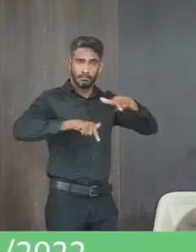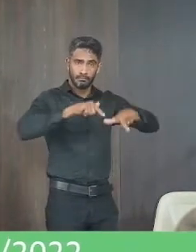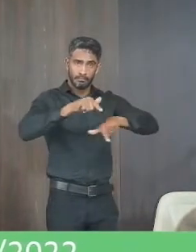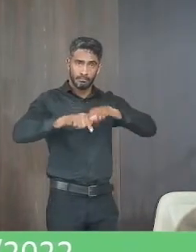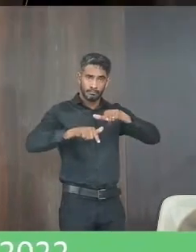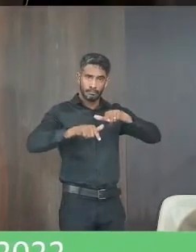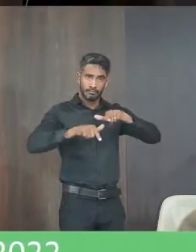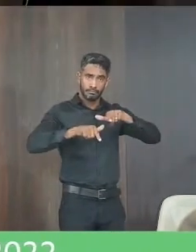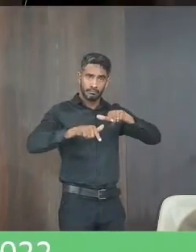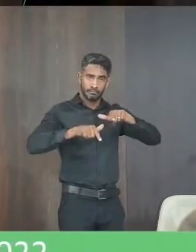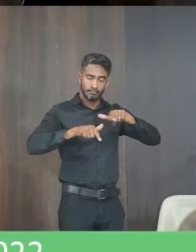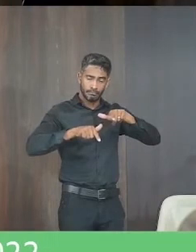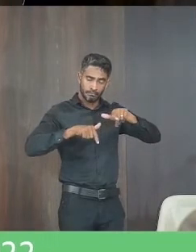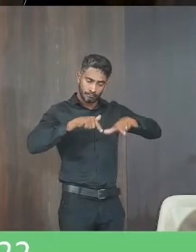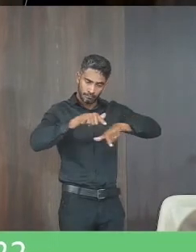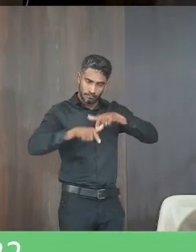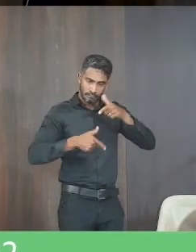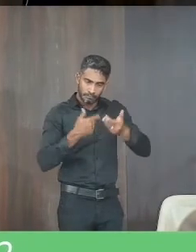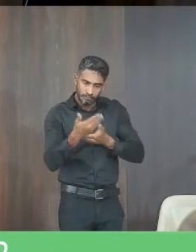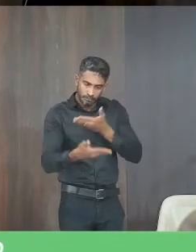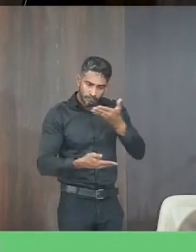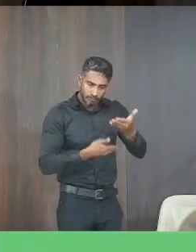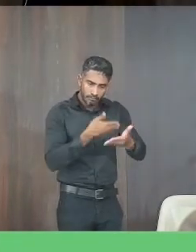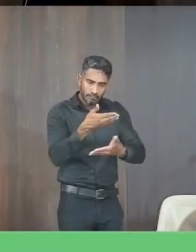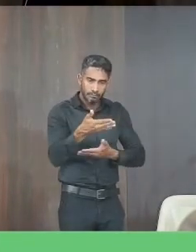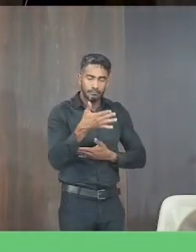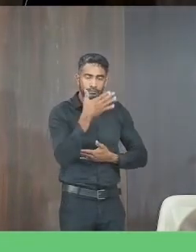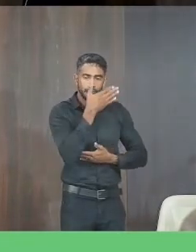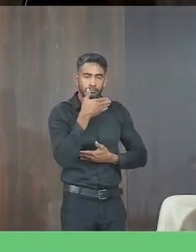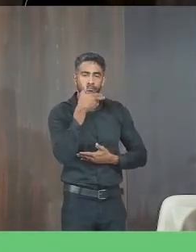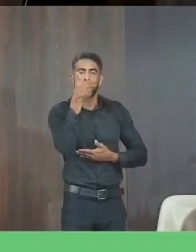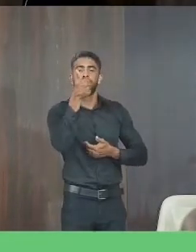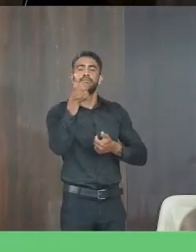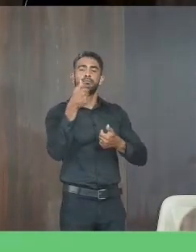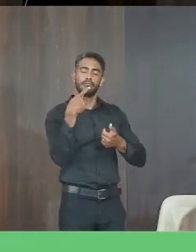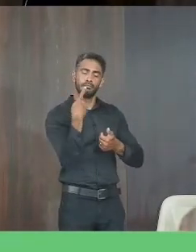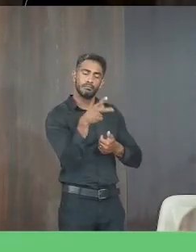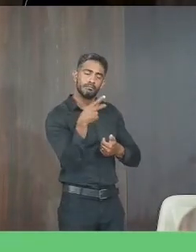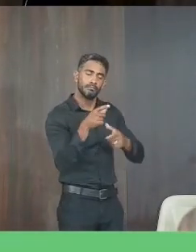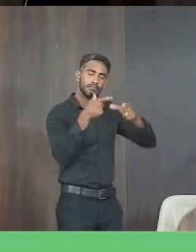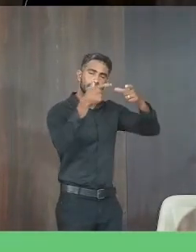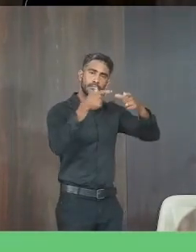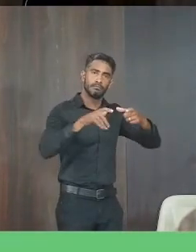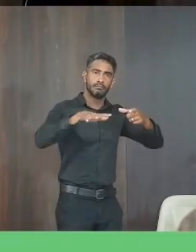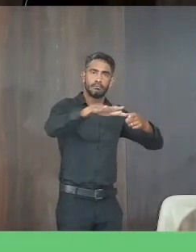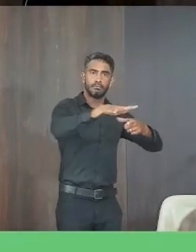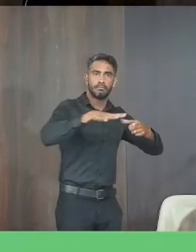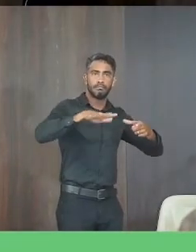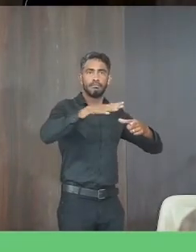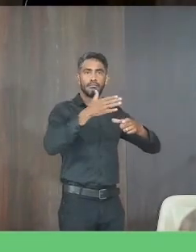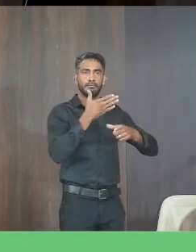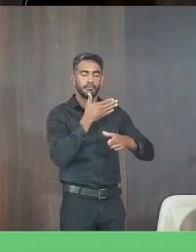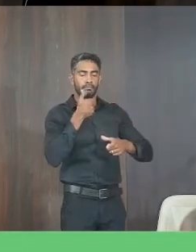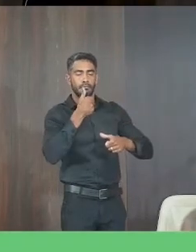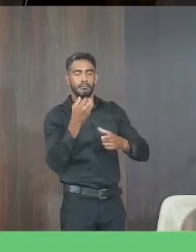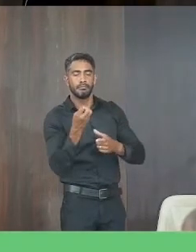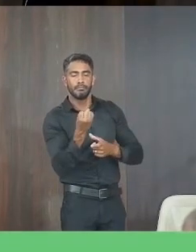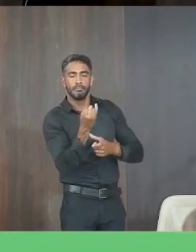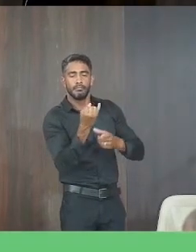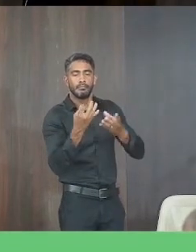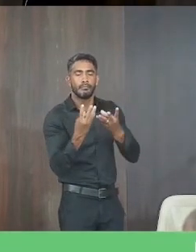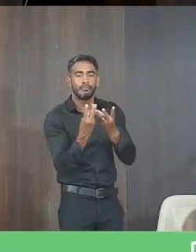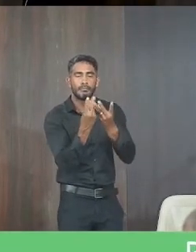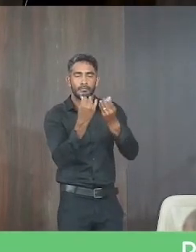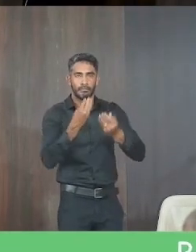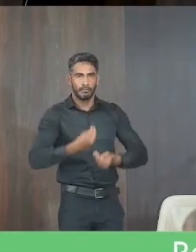atividades coletivas para melhorar as condições daquele local para melhorar a qualidade de vida